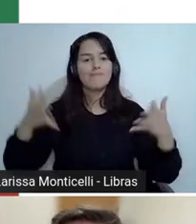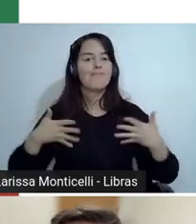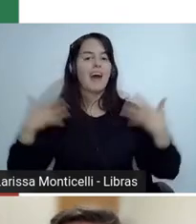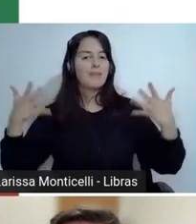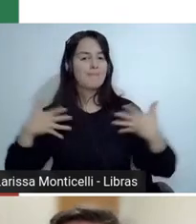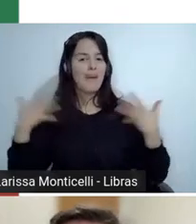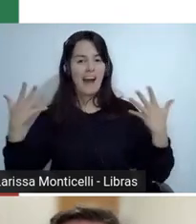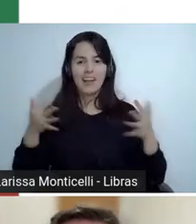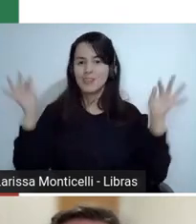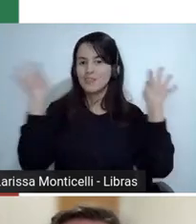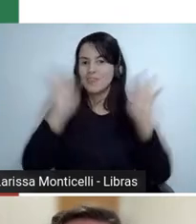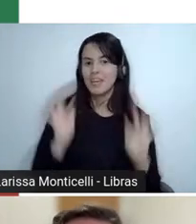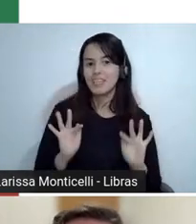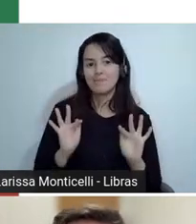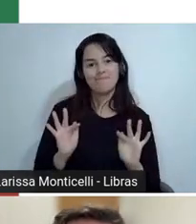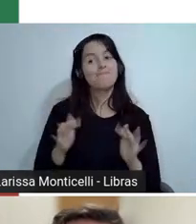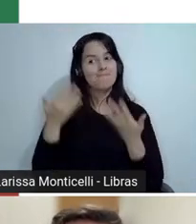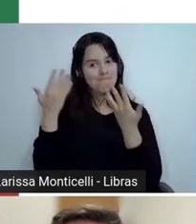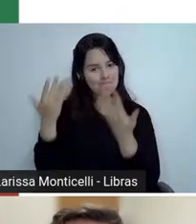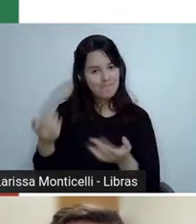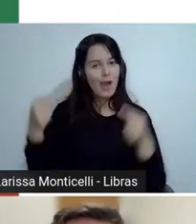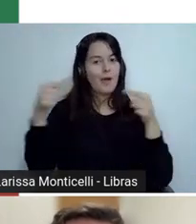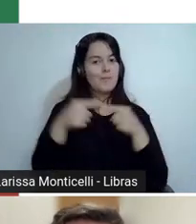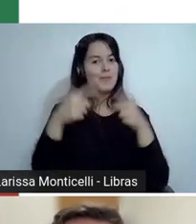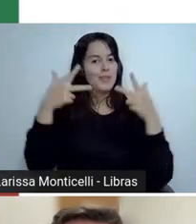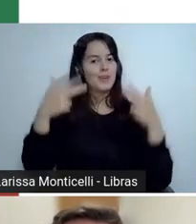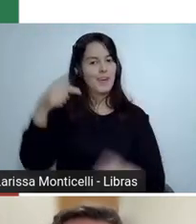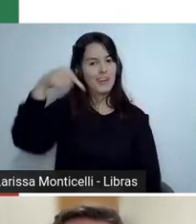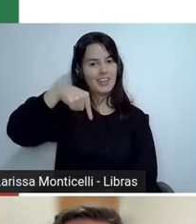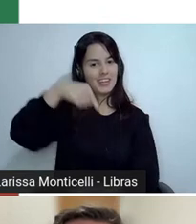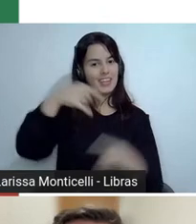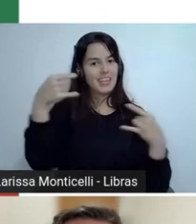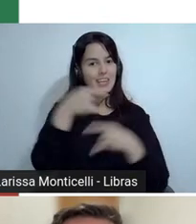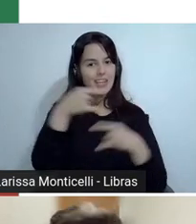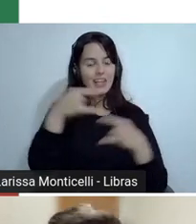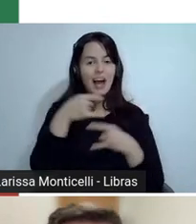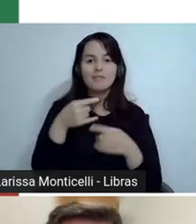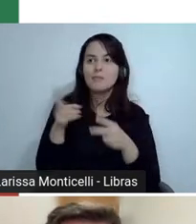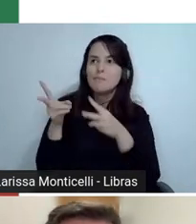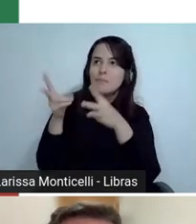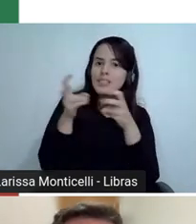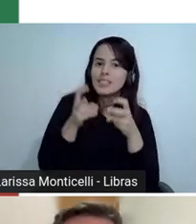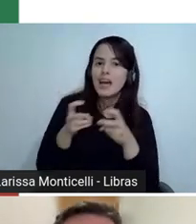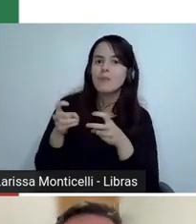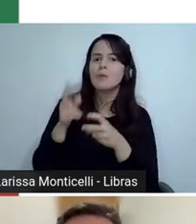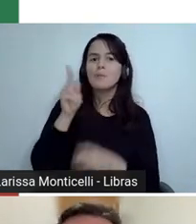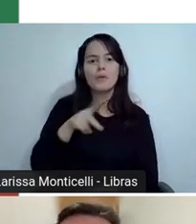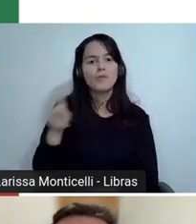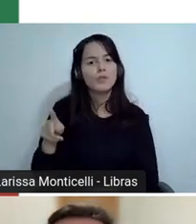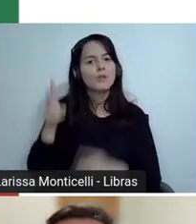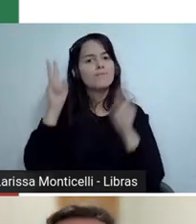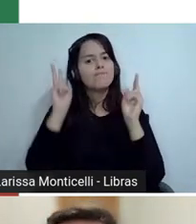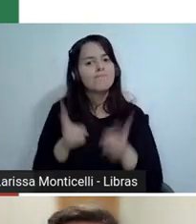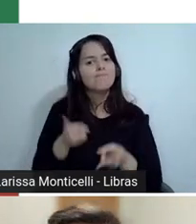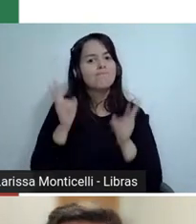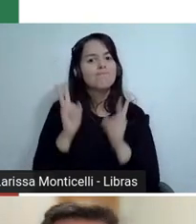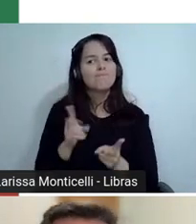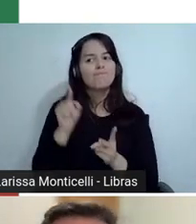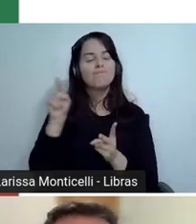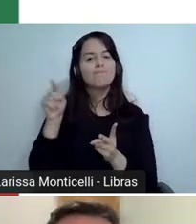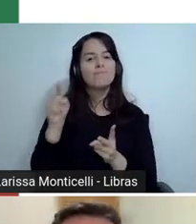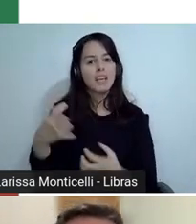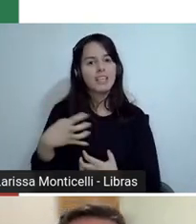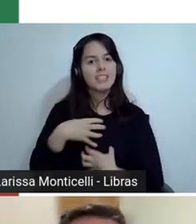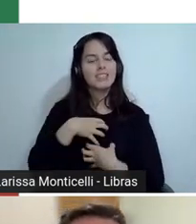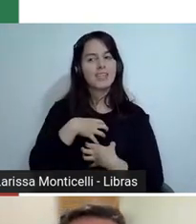para essas lives, né, então eu acho que é uma coisa de professor, né, a gente entra na sala de aula e aquela energia